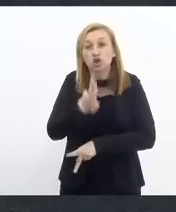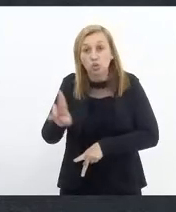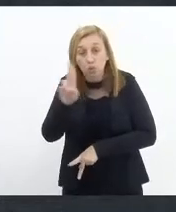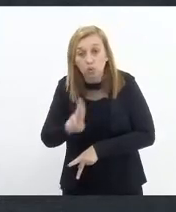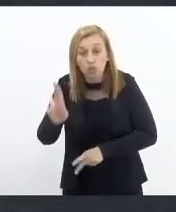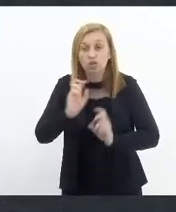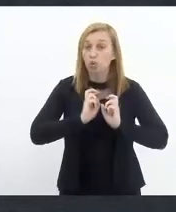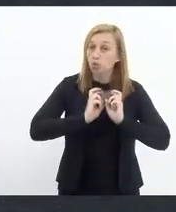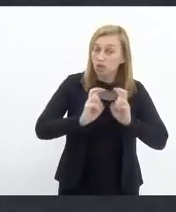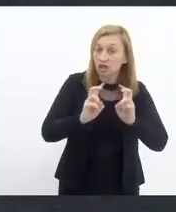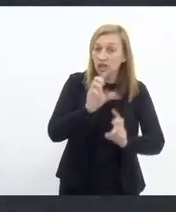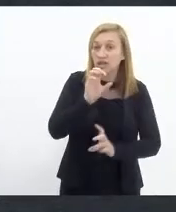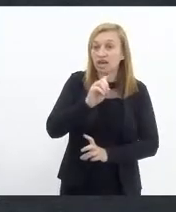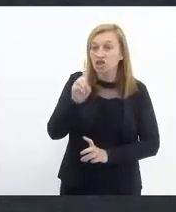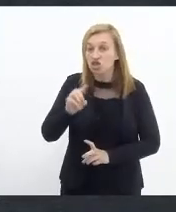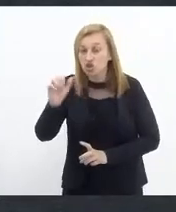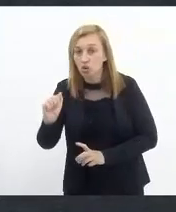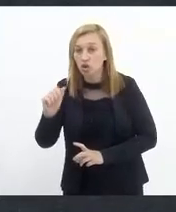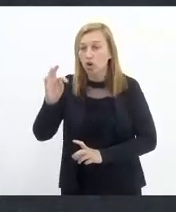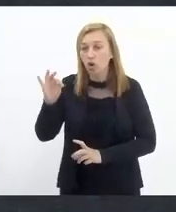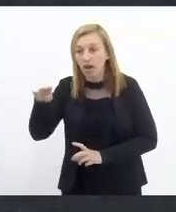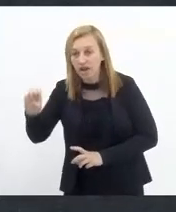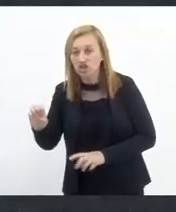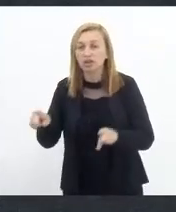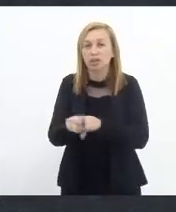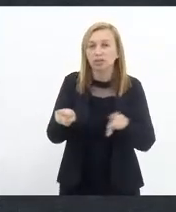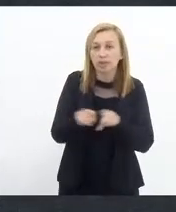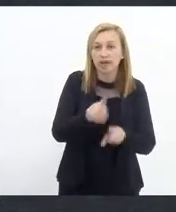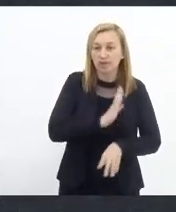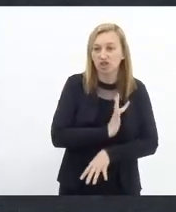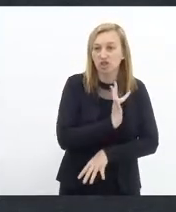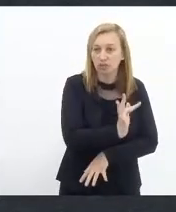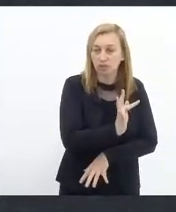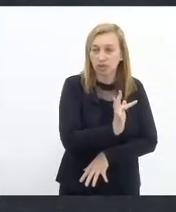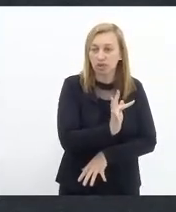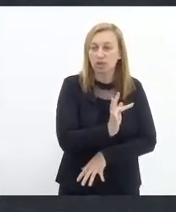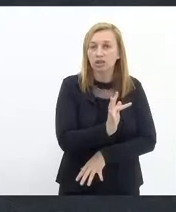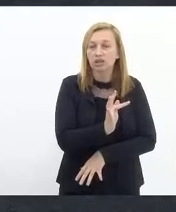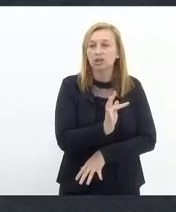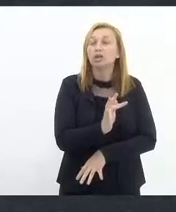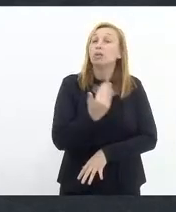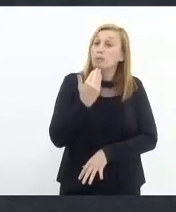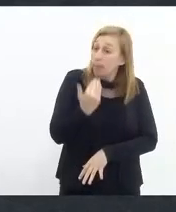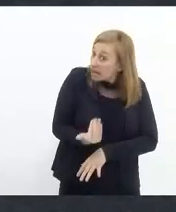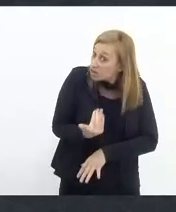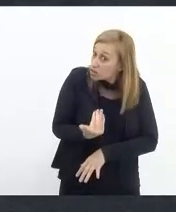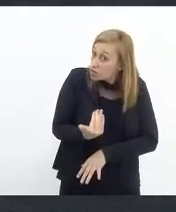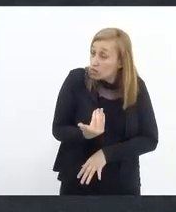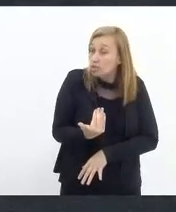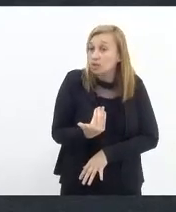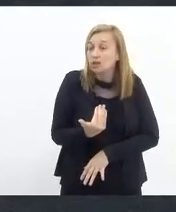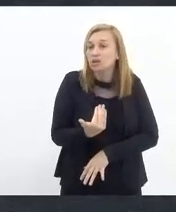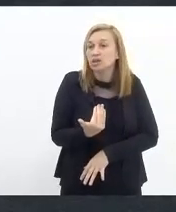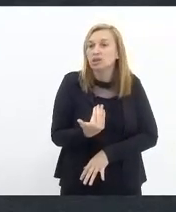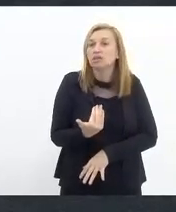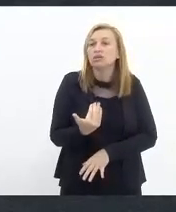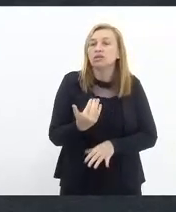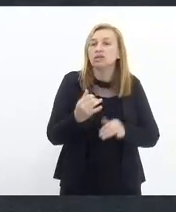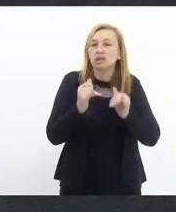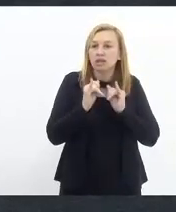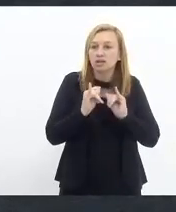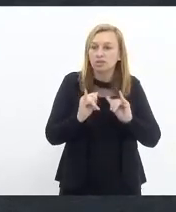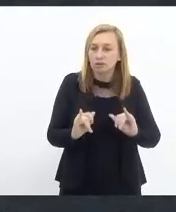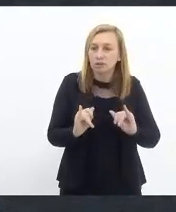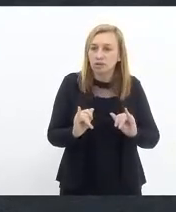da Zona Oeste e o ramal da Baixada Fluminense, de Gramar, Chaperi. Solicito que seja publicado